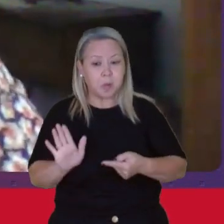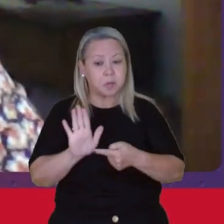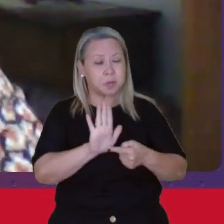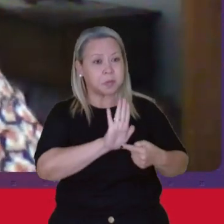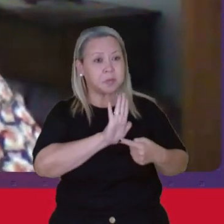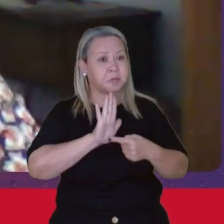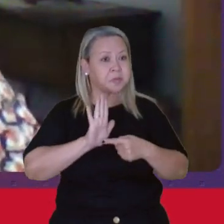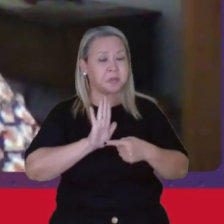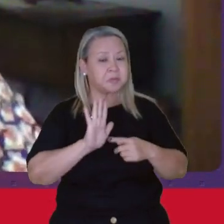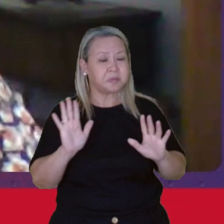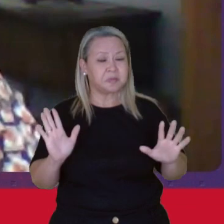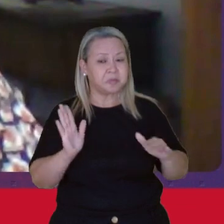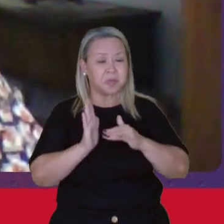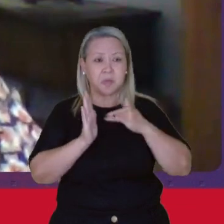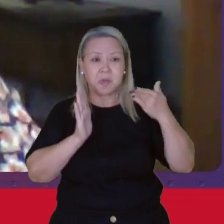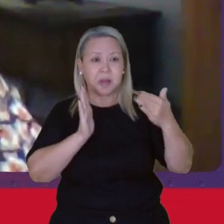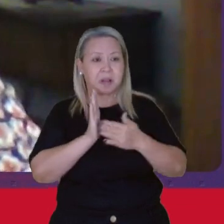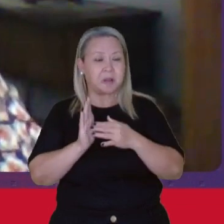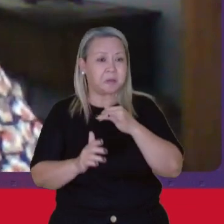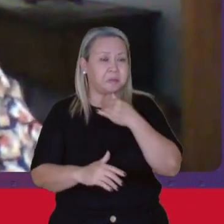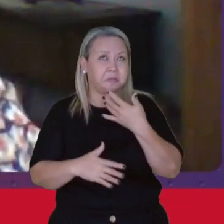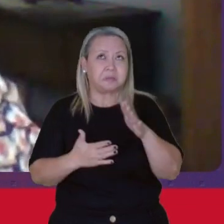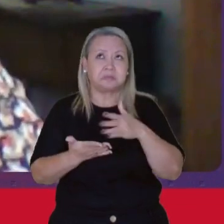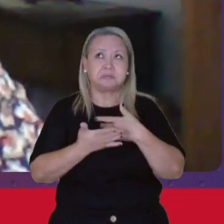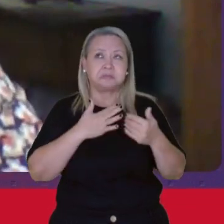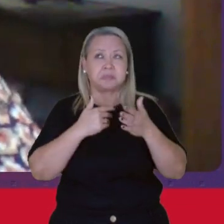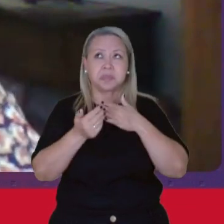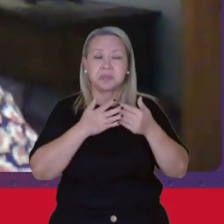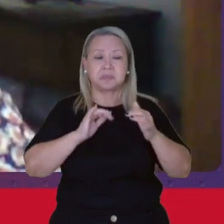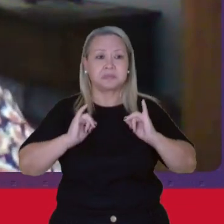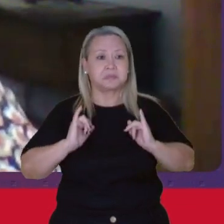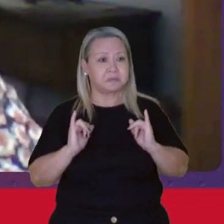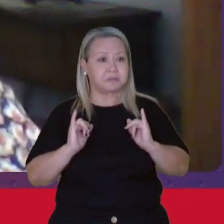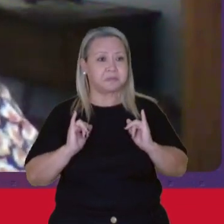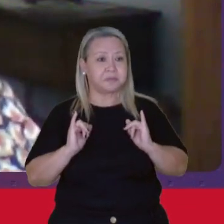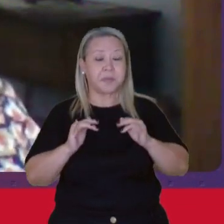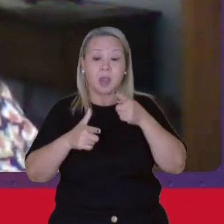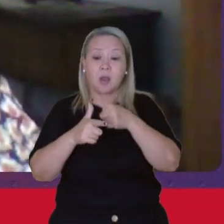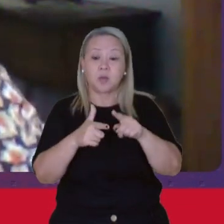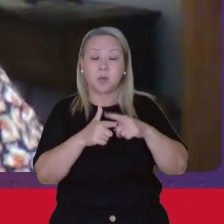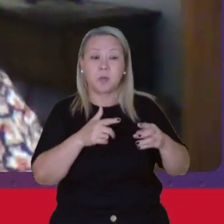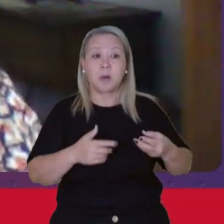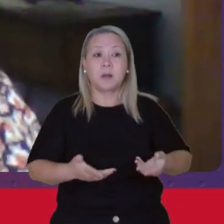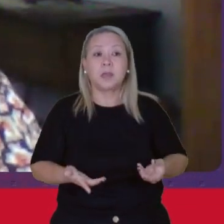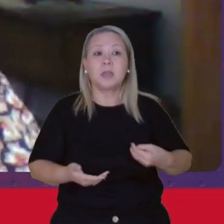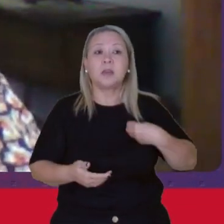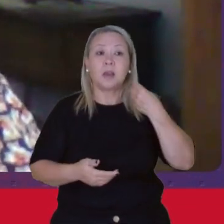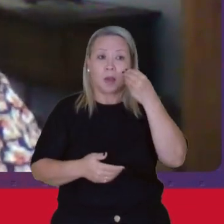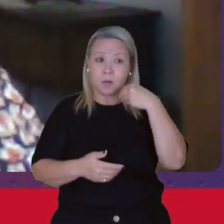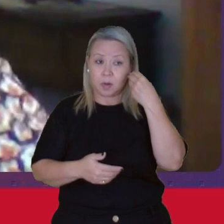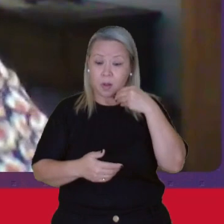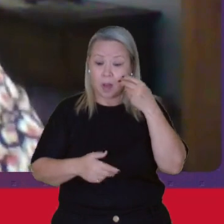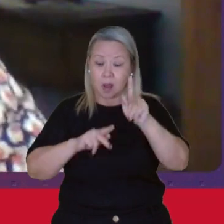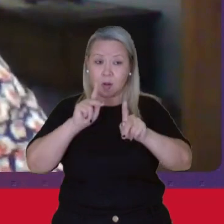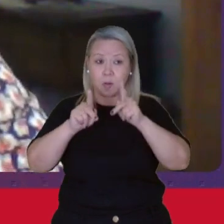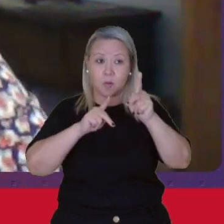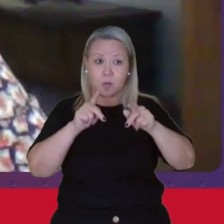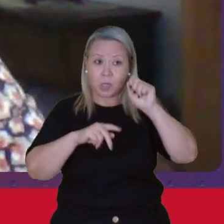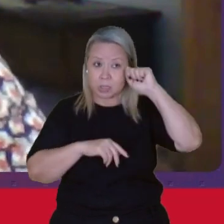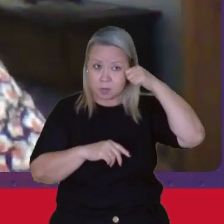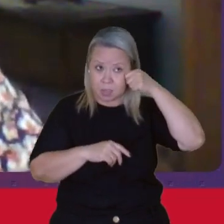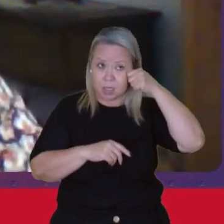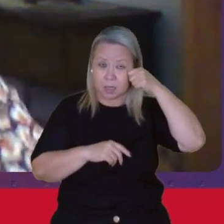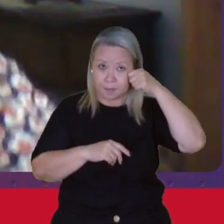completamente indiferente Aos problemas vivenciados Pela população negra